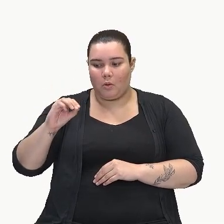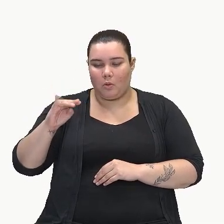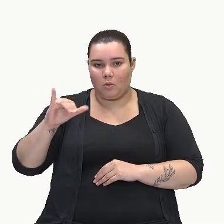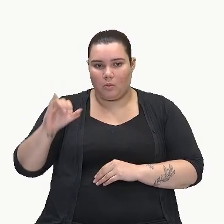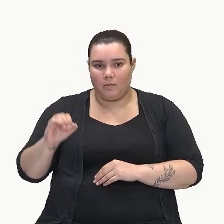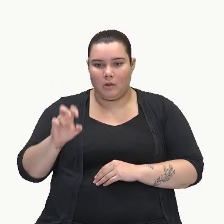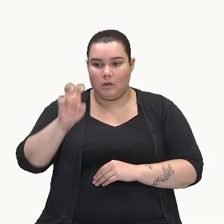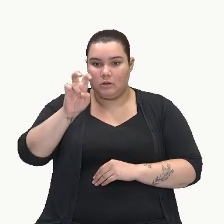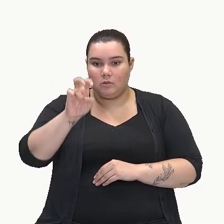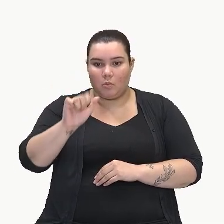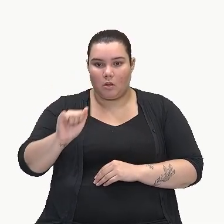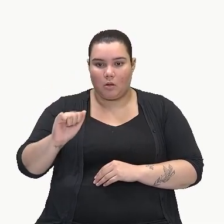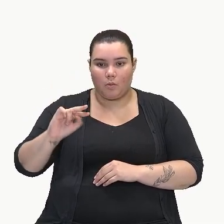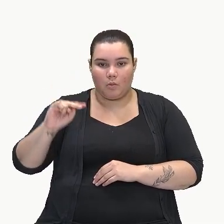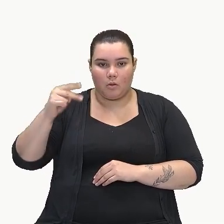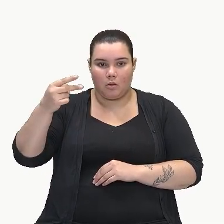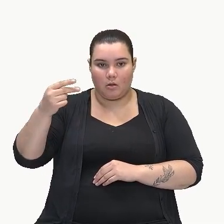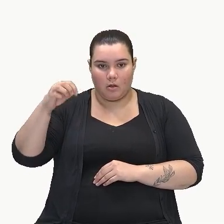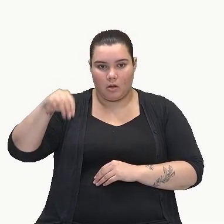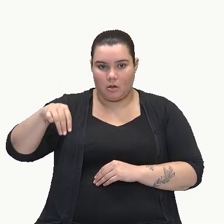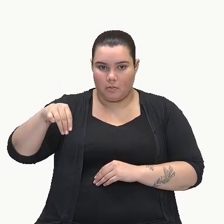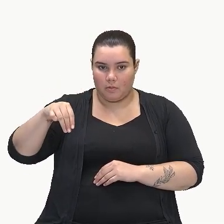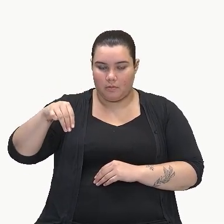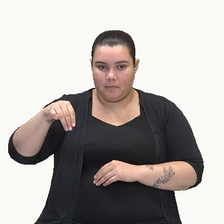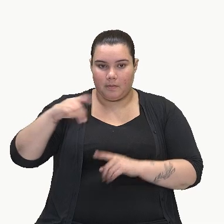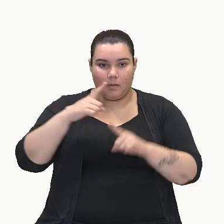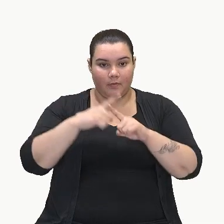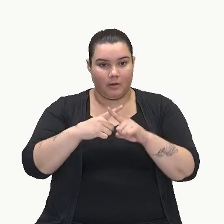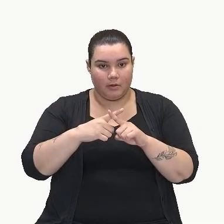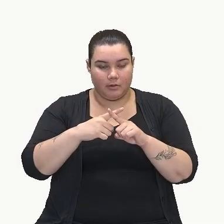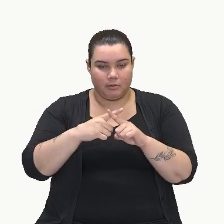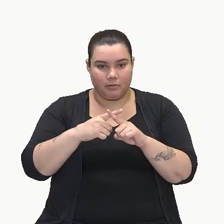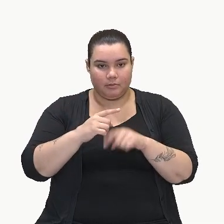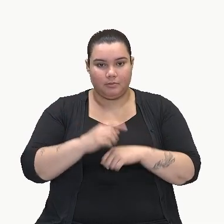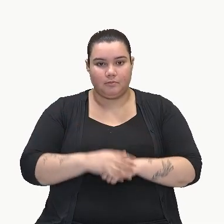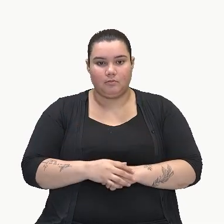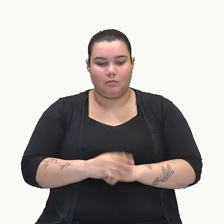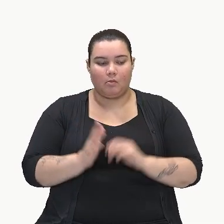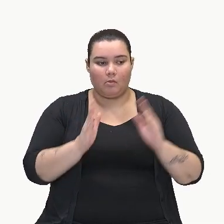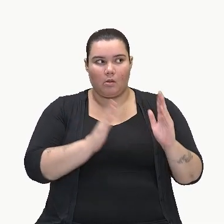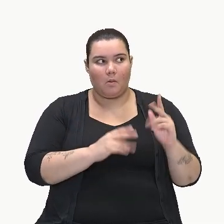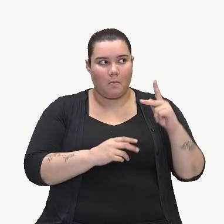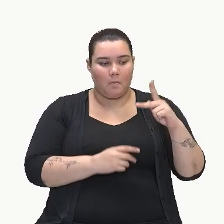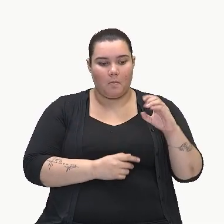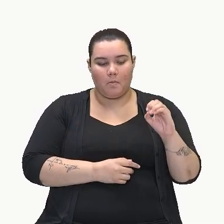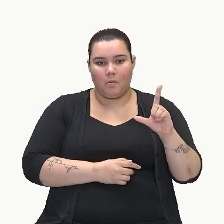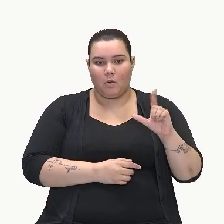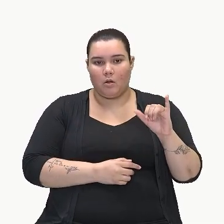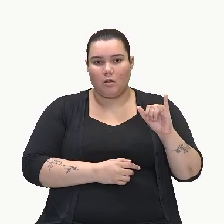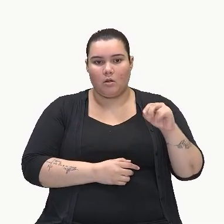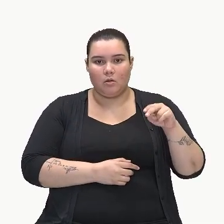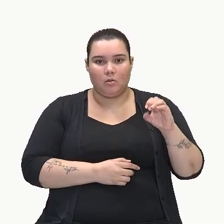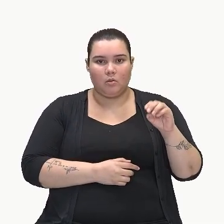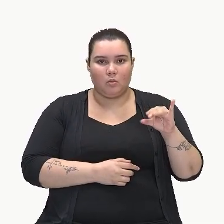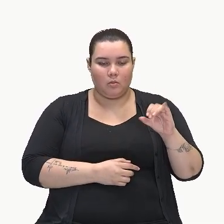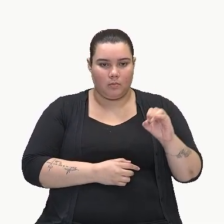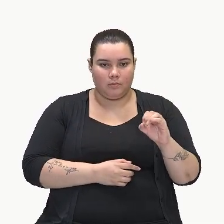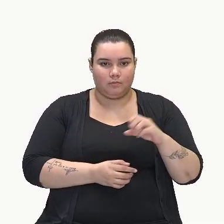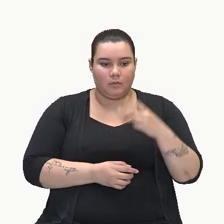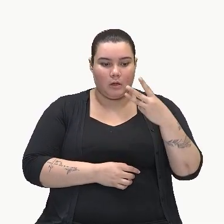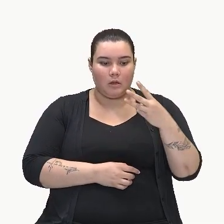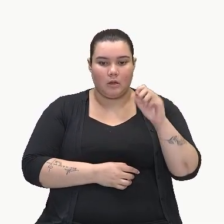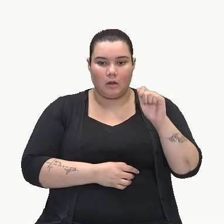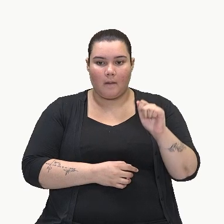5a ao quadrado m vezes, e aqui o nosso polinômio, 3a menos